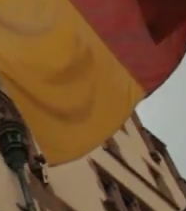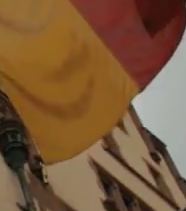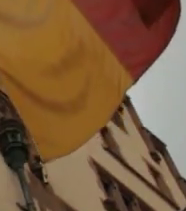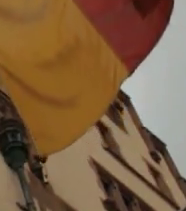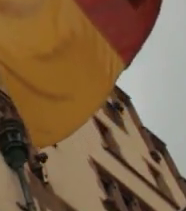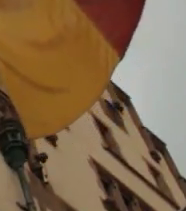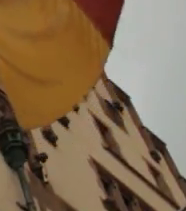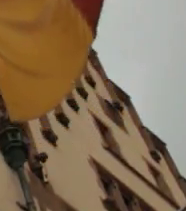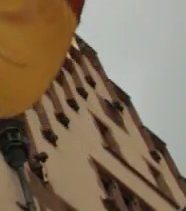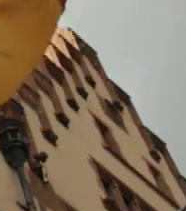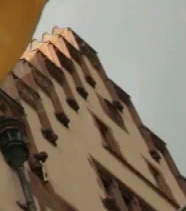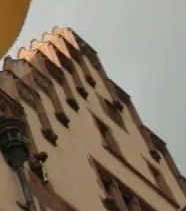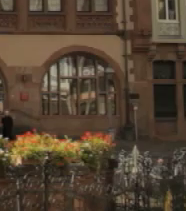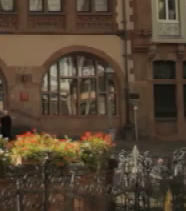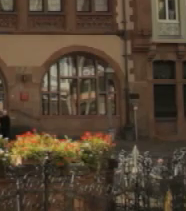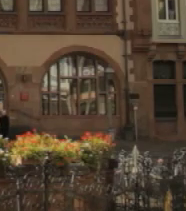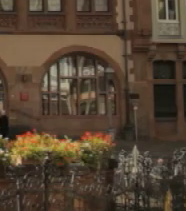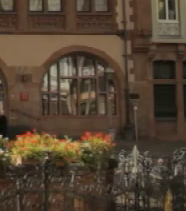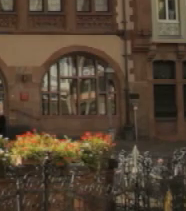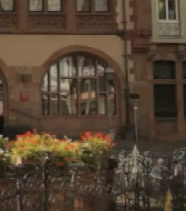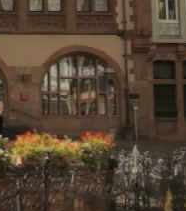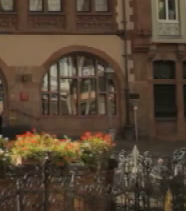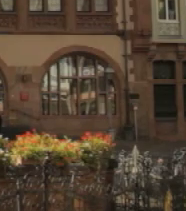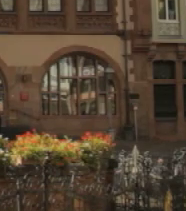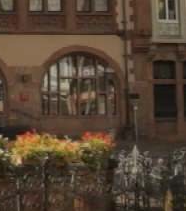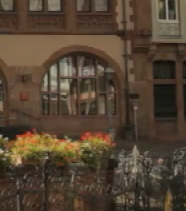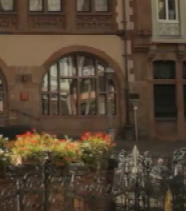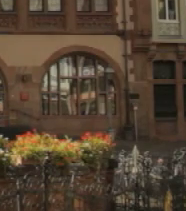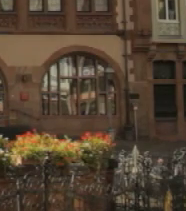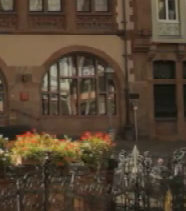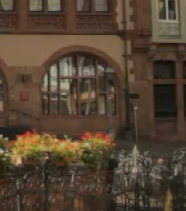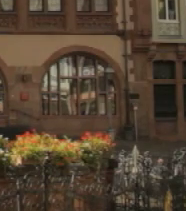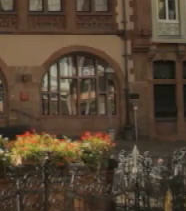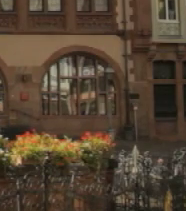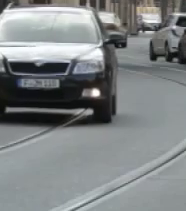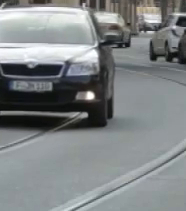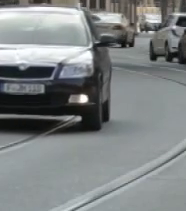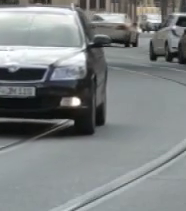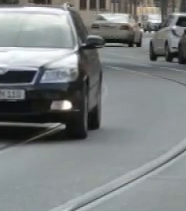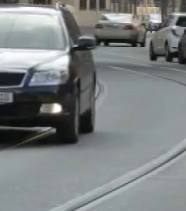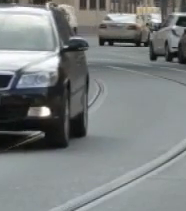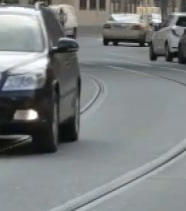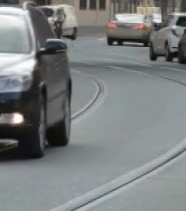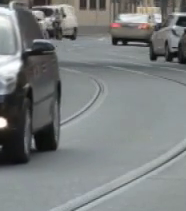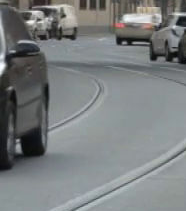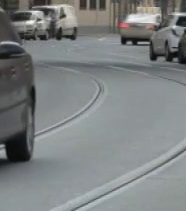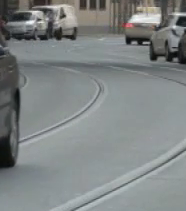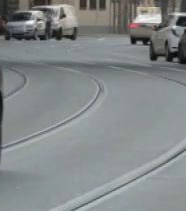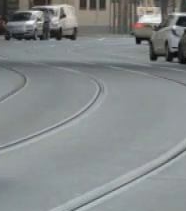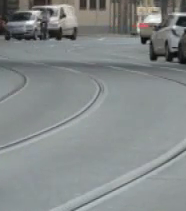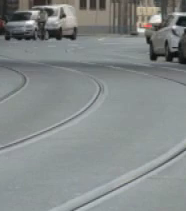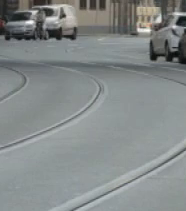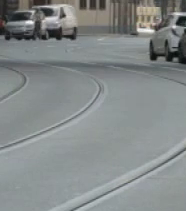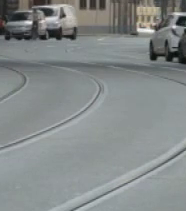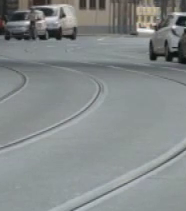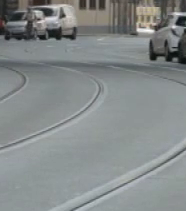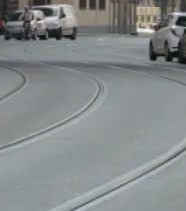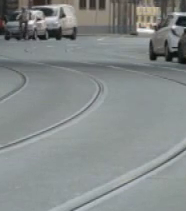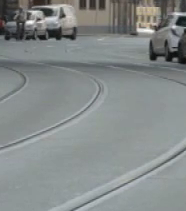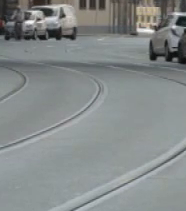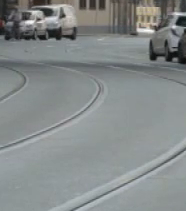Fachada de um prédio. Mastro com a bandeira da Alemanha. Rua com prédios e uma estátua na calçada. Em outra rua, carro passa.